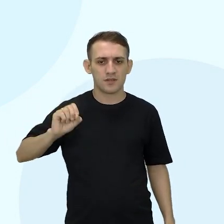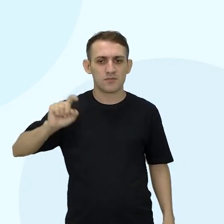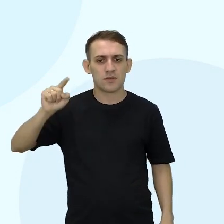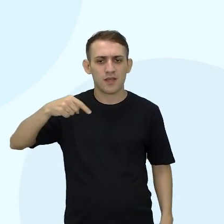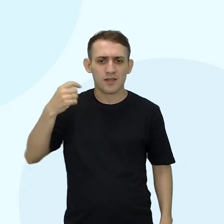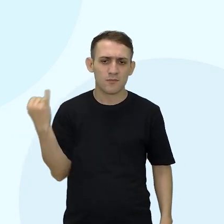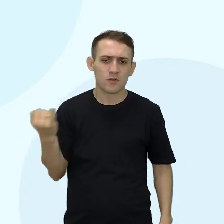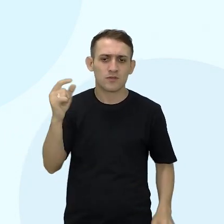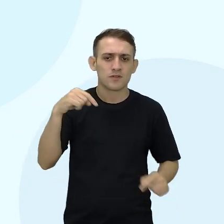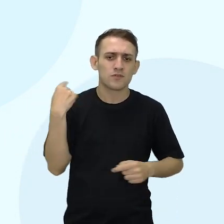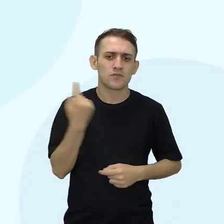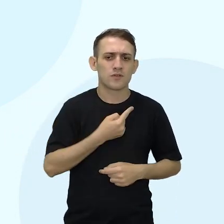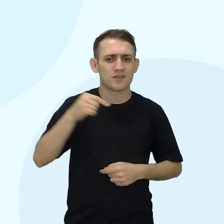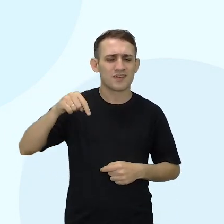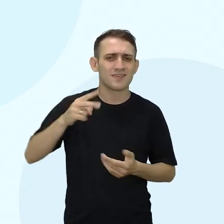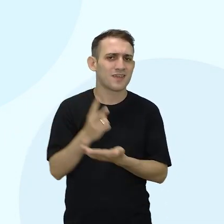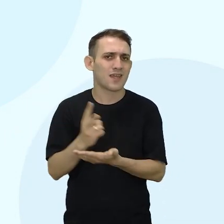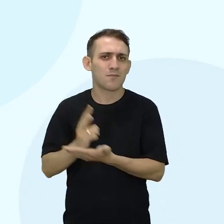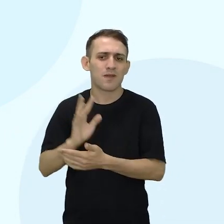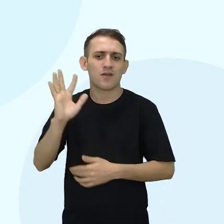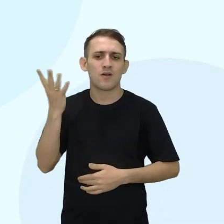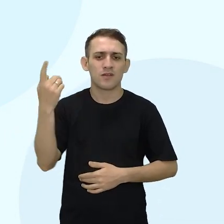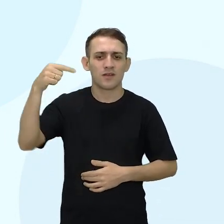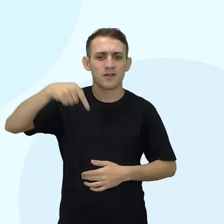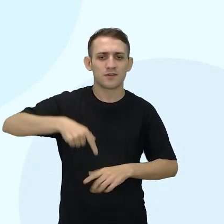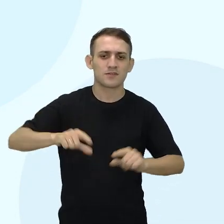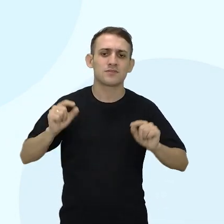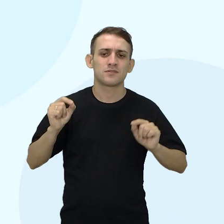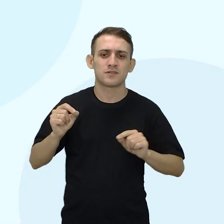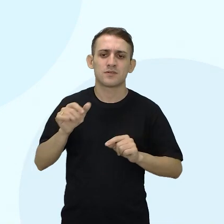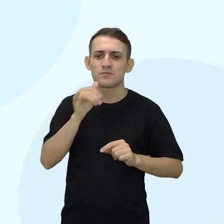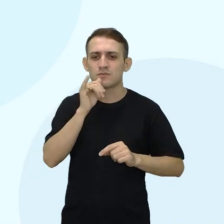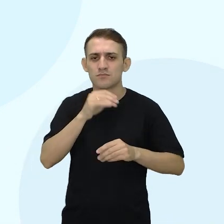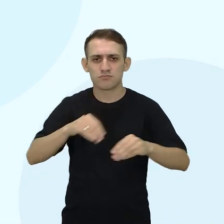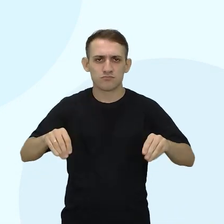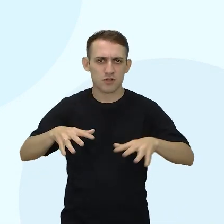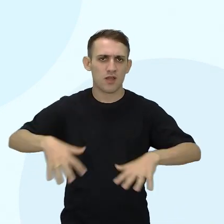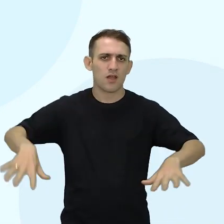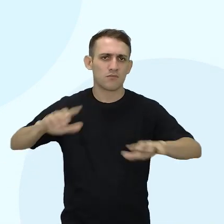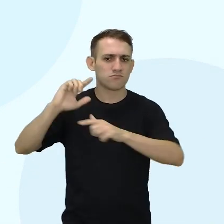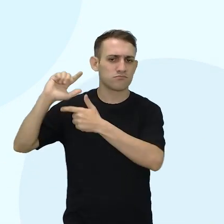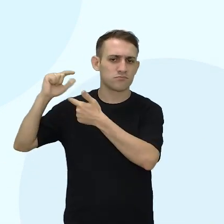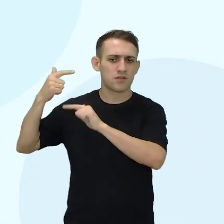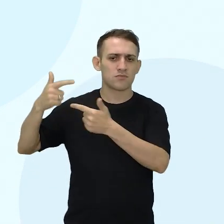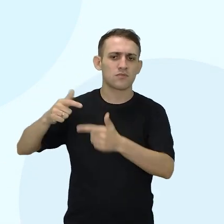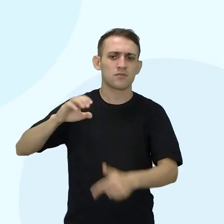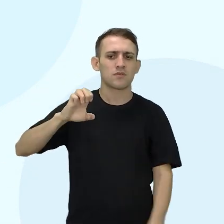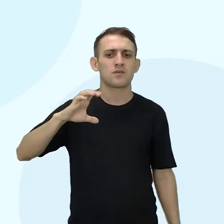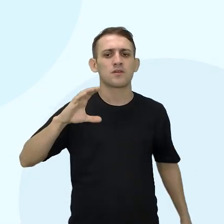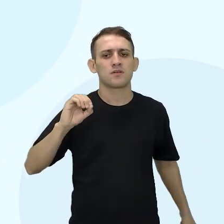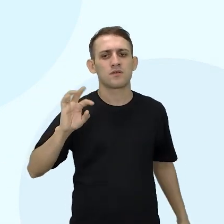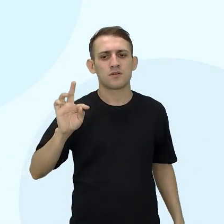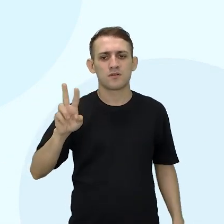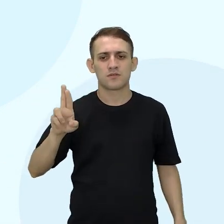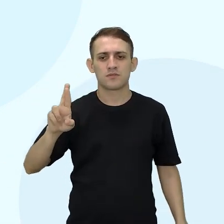bem importante aqui, que tem acontecido muito aqui em terras tradicionais, que é o ecoturismo, onde as pessoas vão conhecer